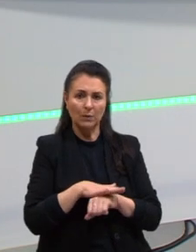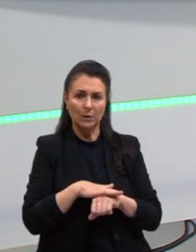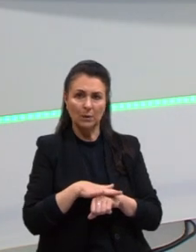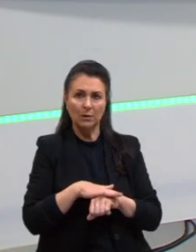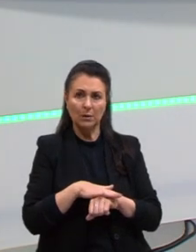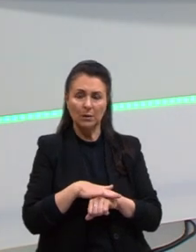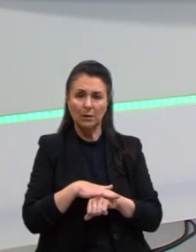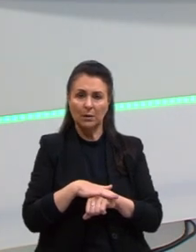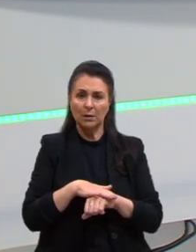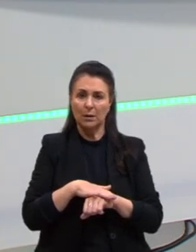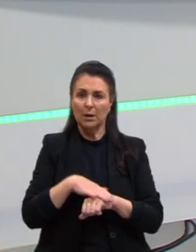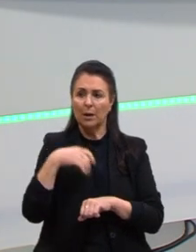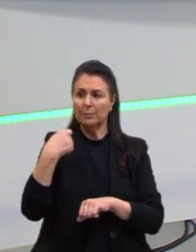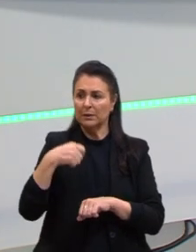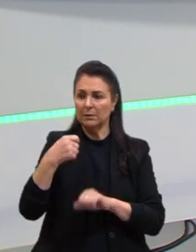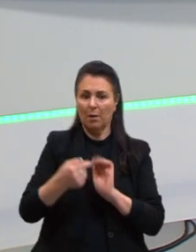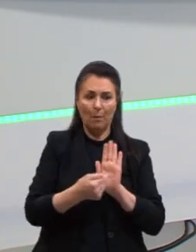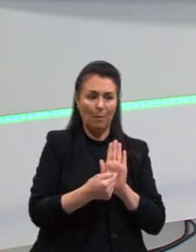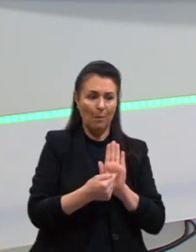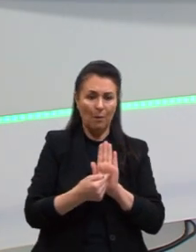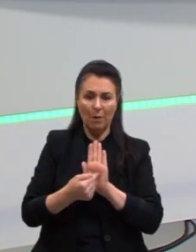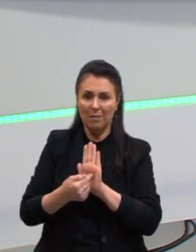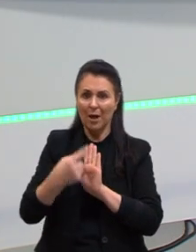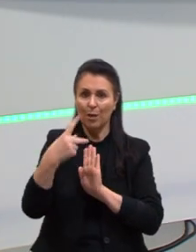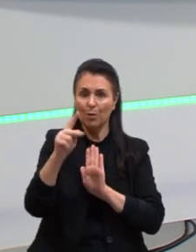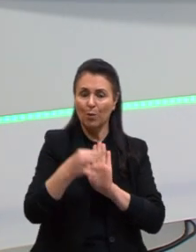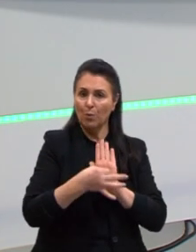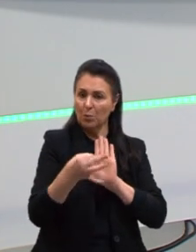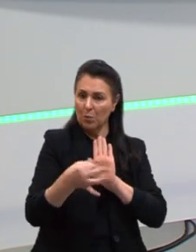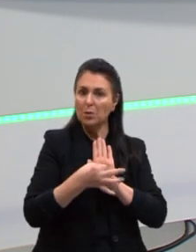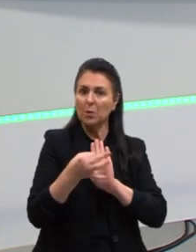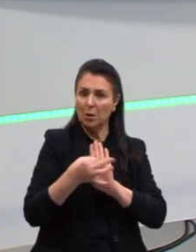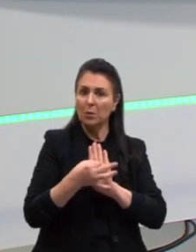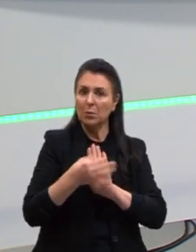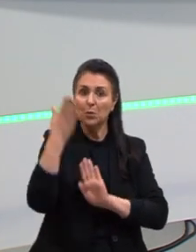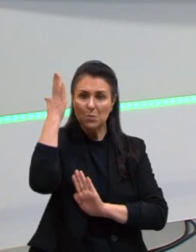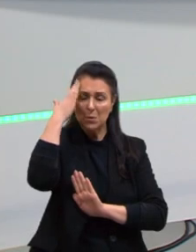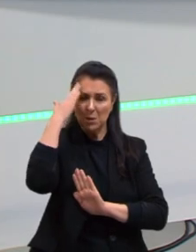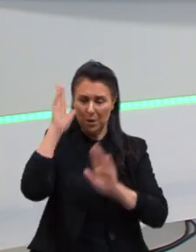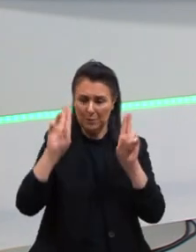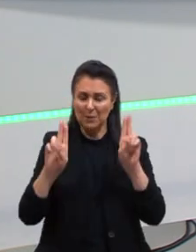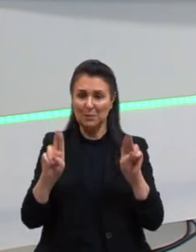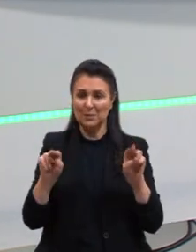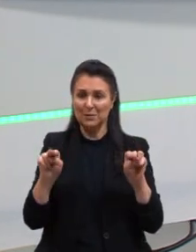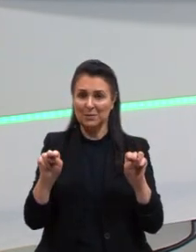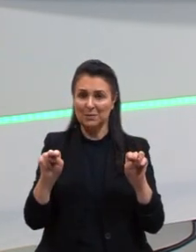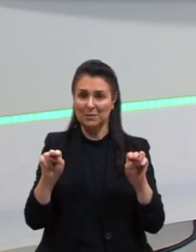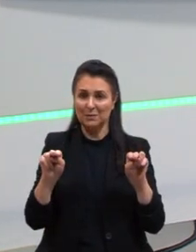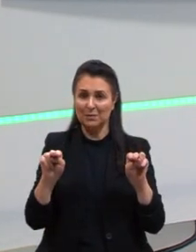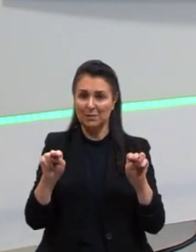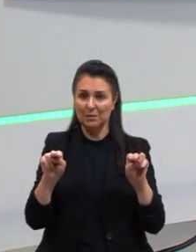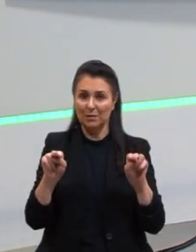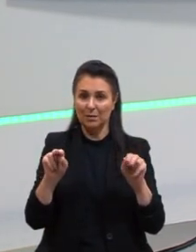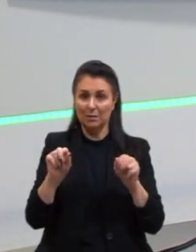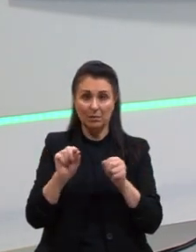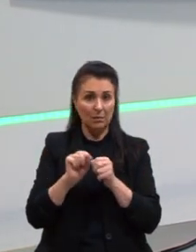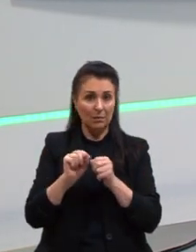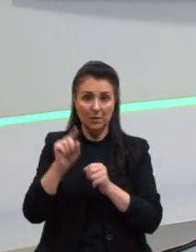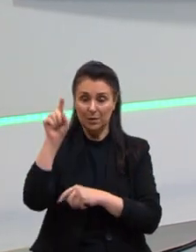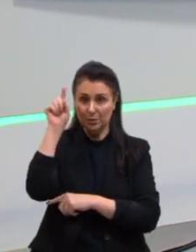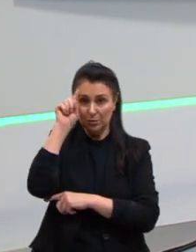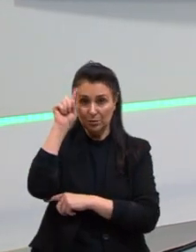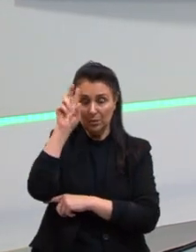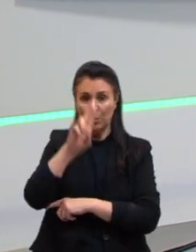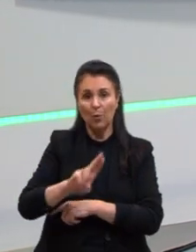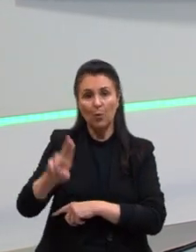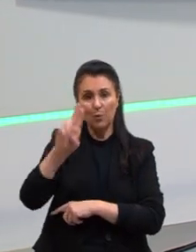Olha, você precisa evidenciar a sua opinião em relação a esse assunto. Eu faço isso todo dia? Eu uso